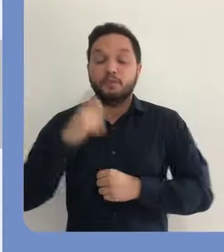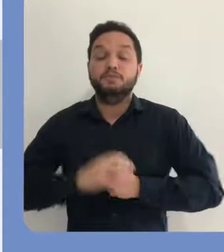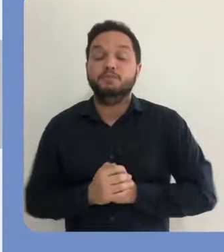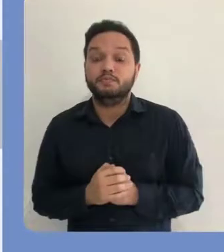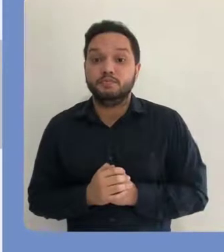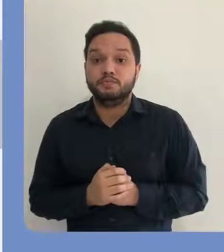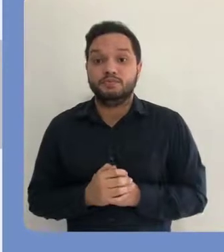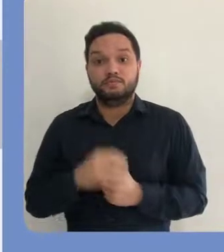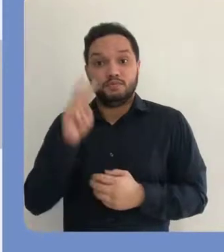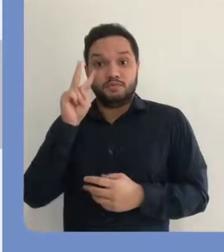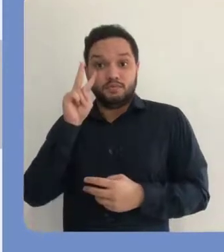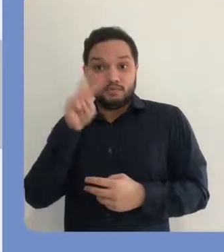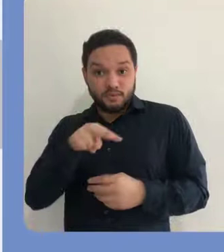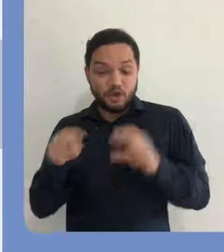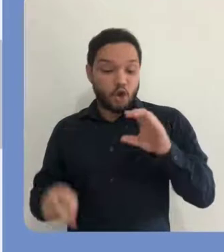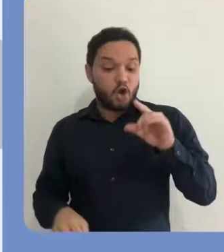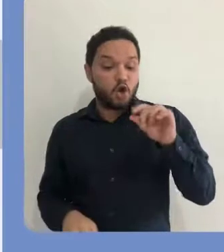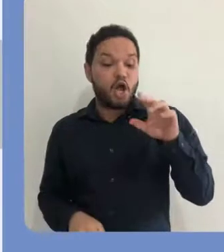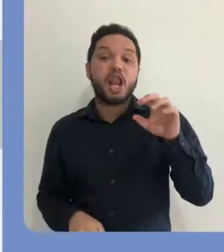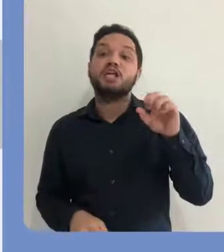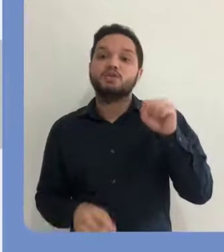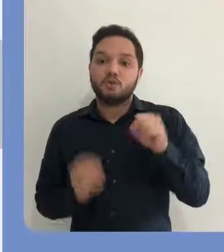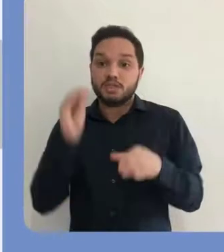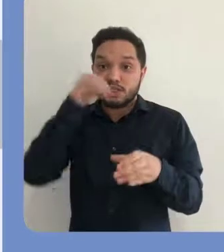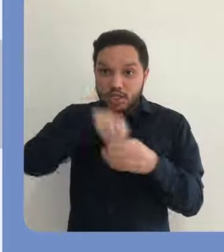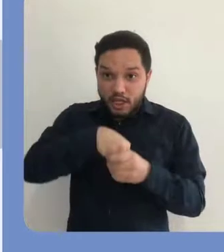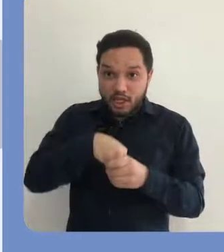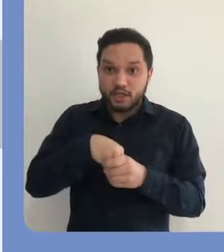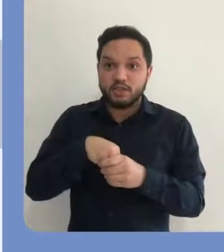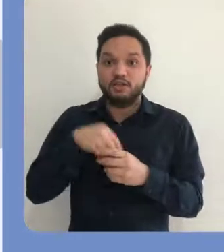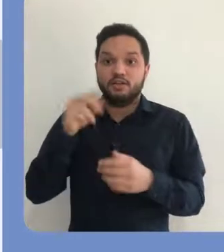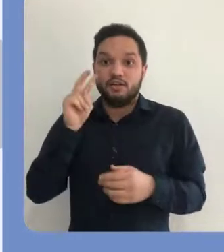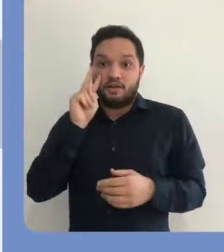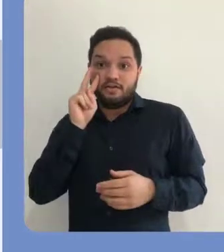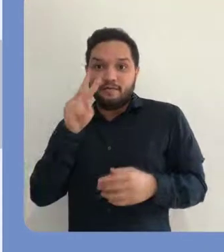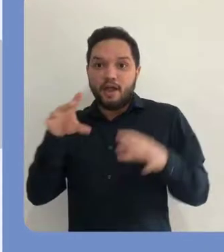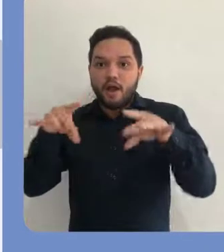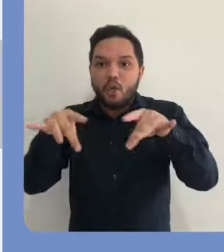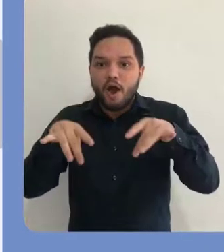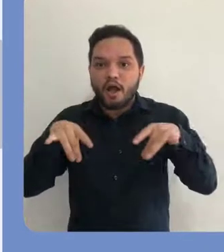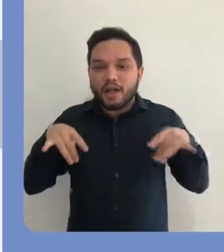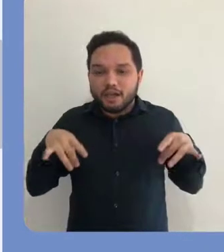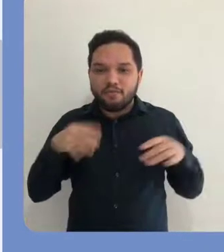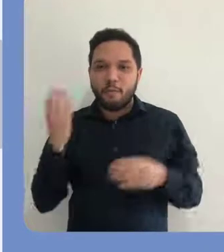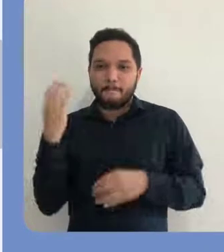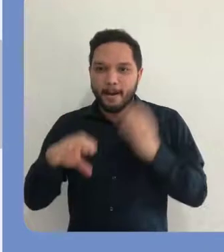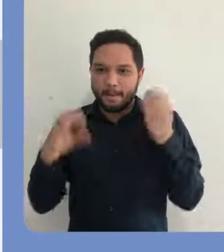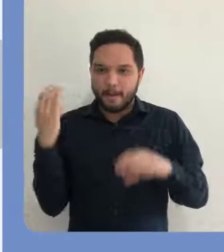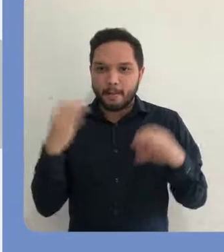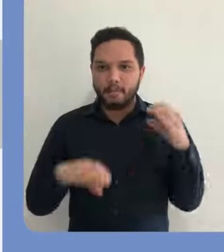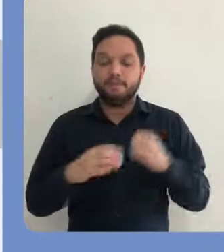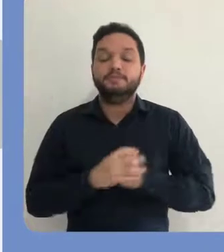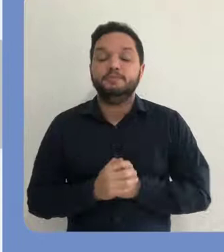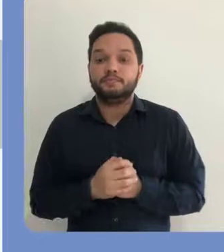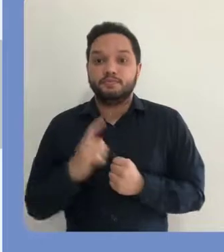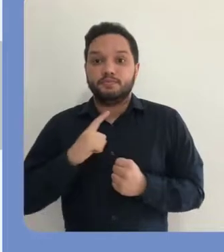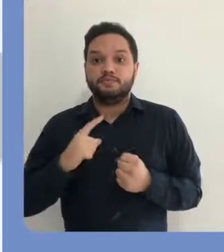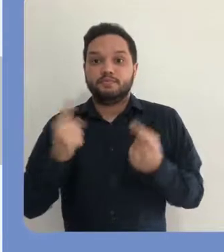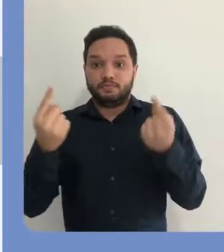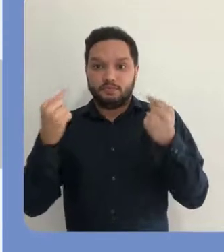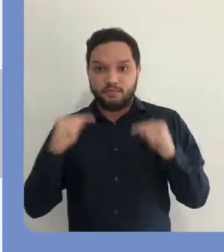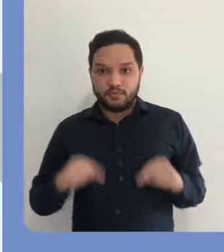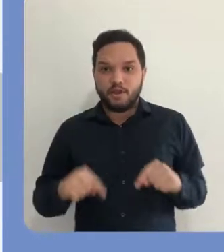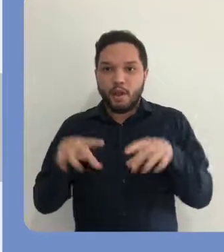coleção Letras Espanhol. É dentro das coleções que a gente consegue visualizar os arquivos que foram submetidos.